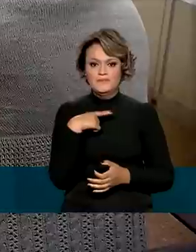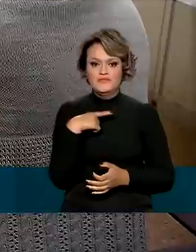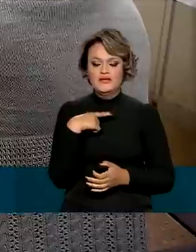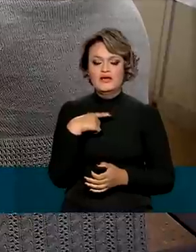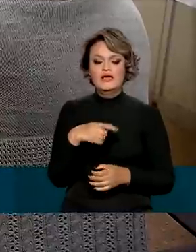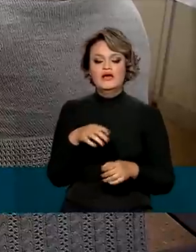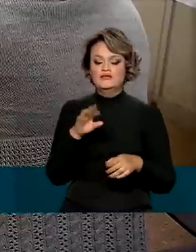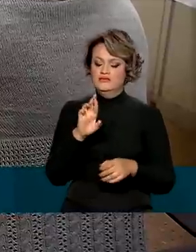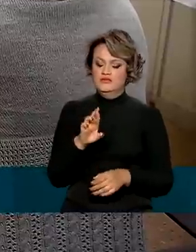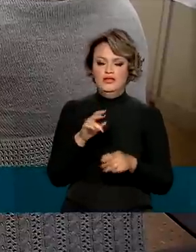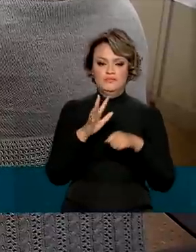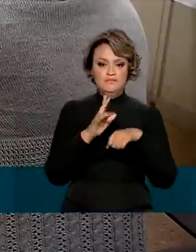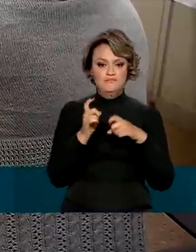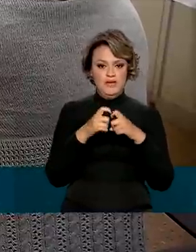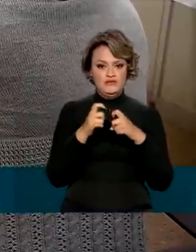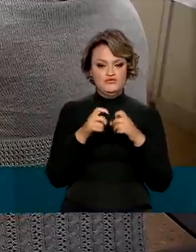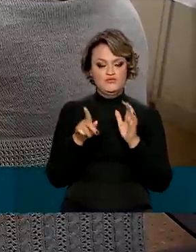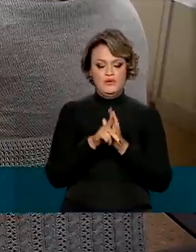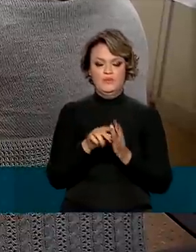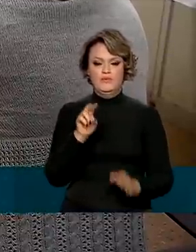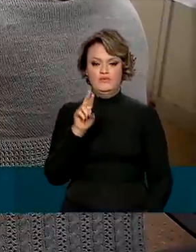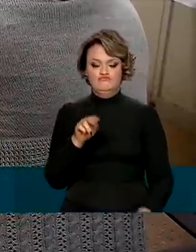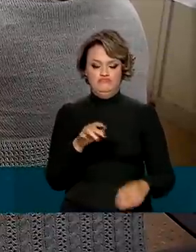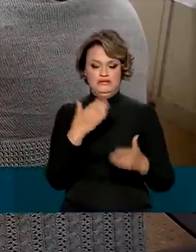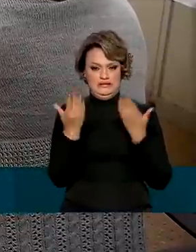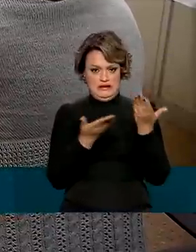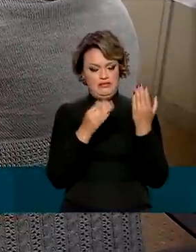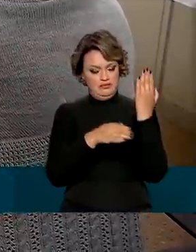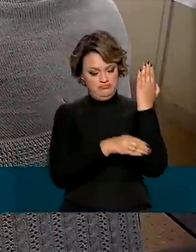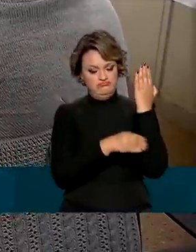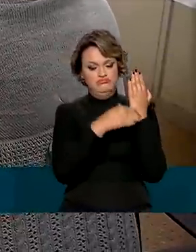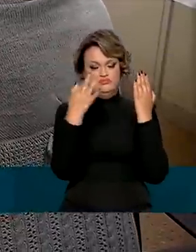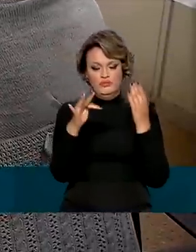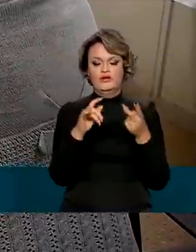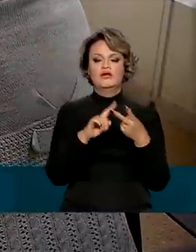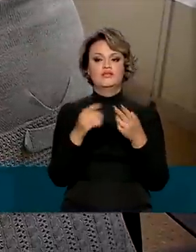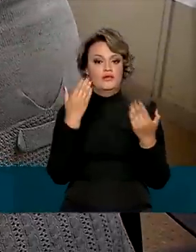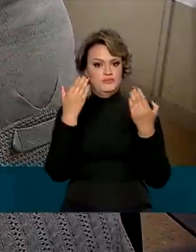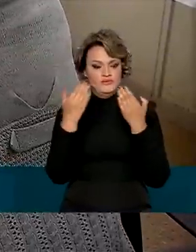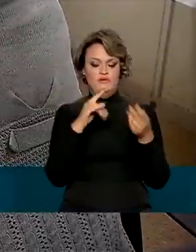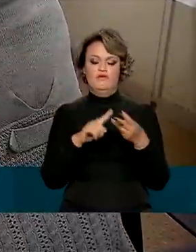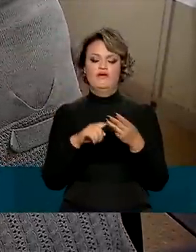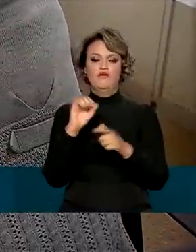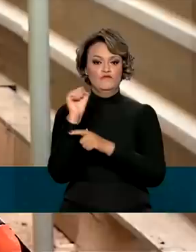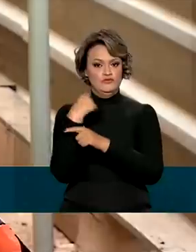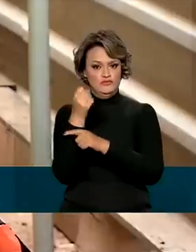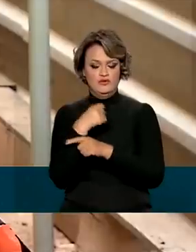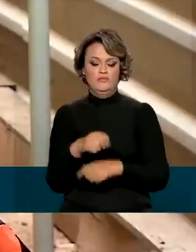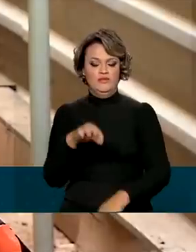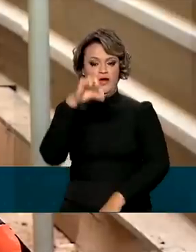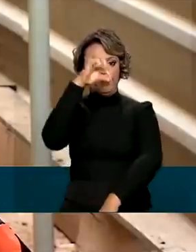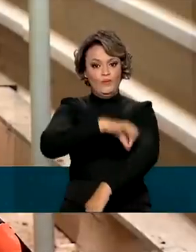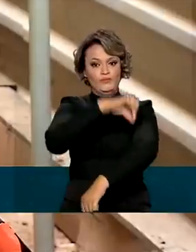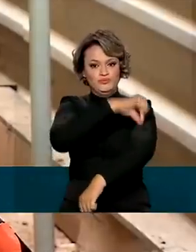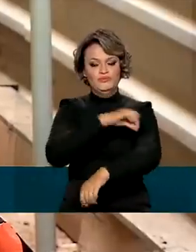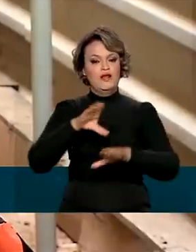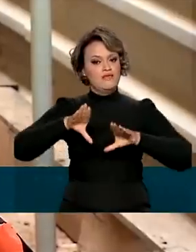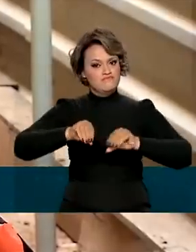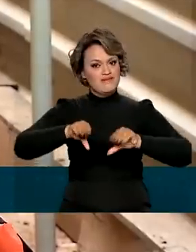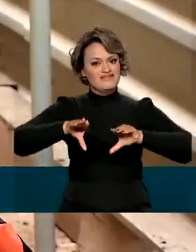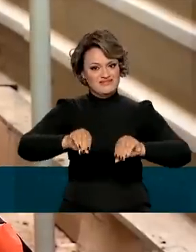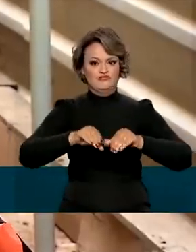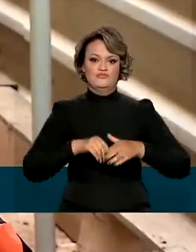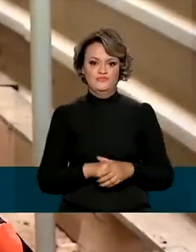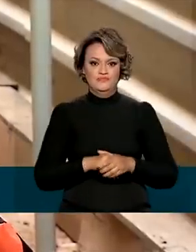Além de reumatologistas e psicólogos, o tratamento inclui sessões de fisioterapia, acupuntura e massagens.